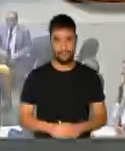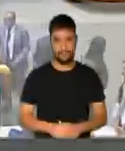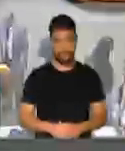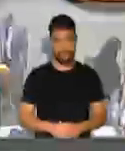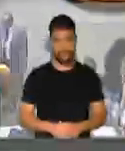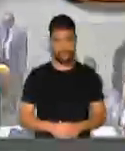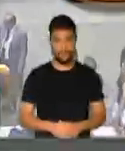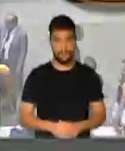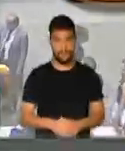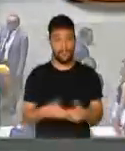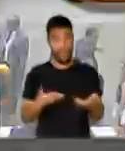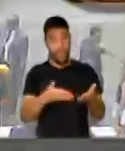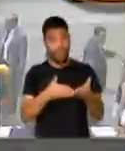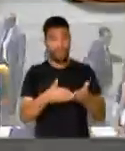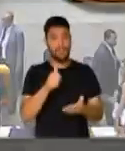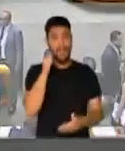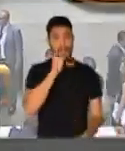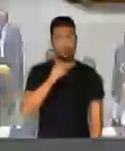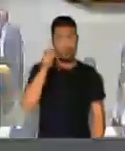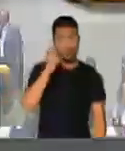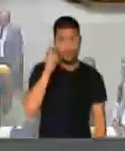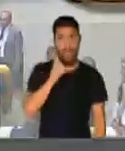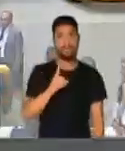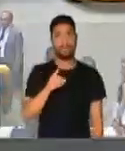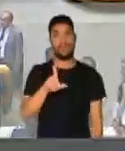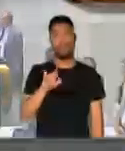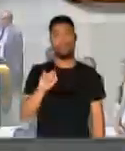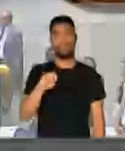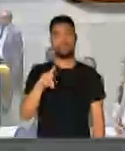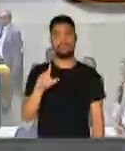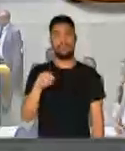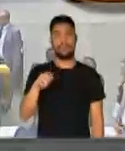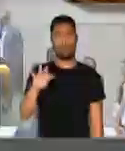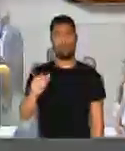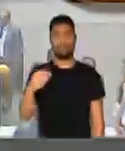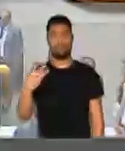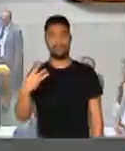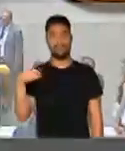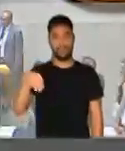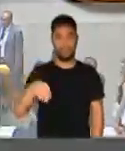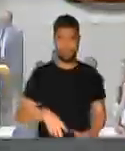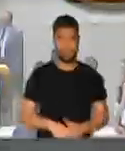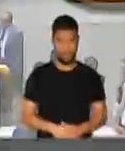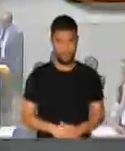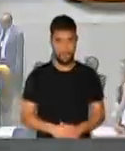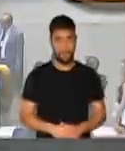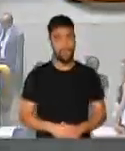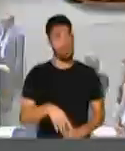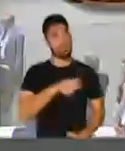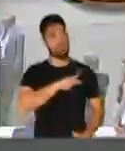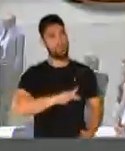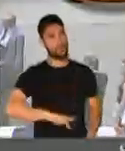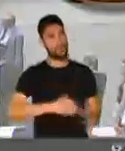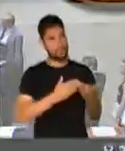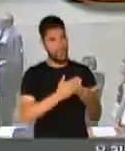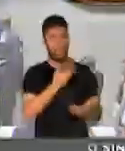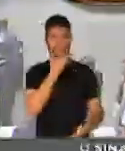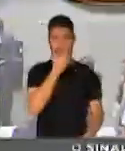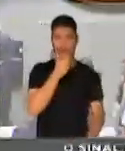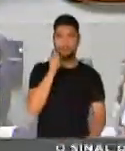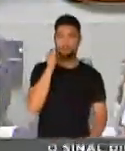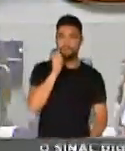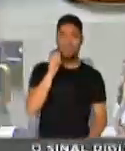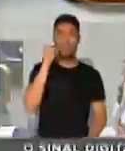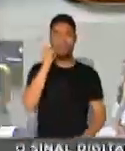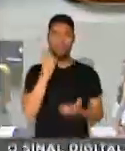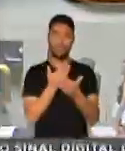Senhor presidente, senhoras e senhores deputados, quero